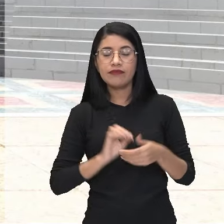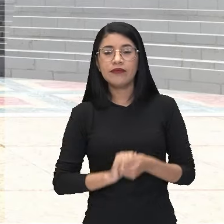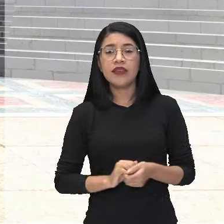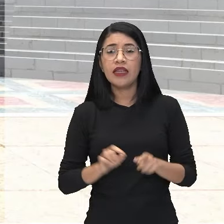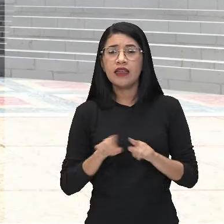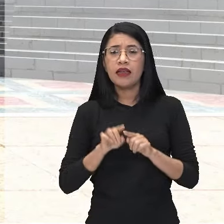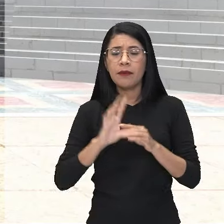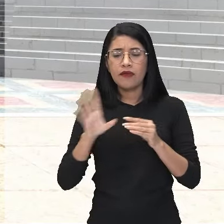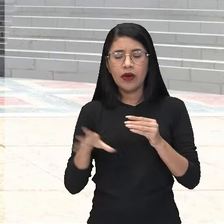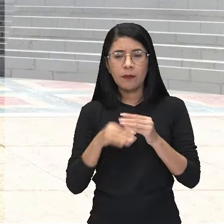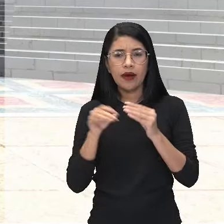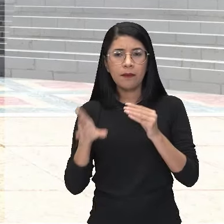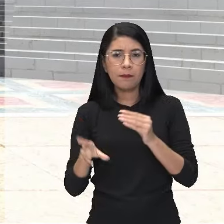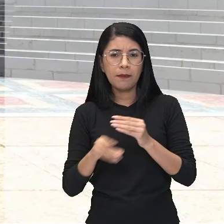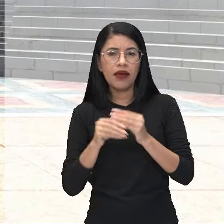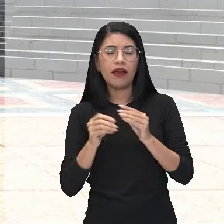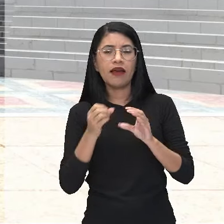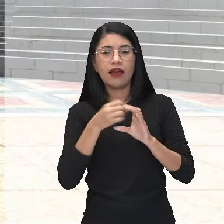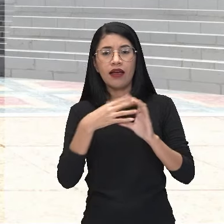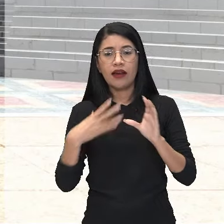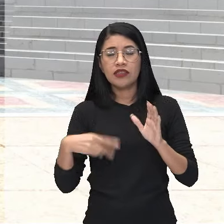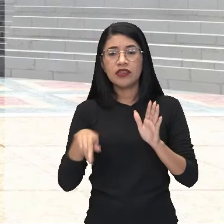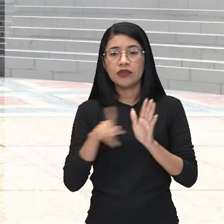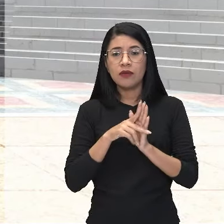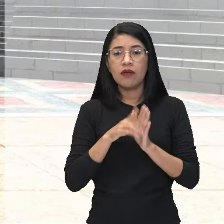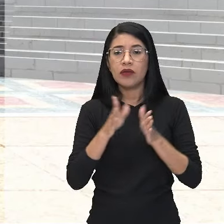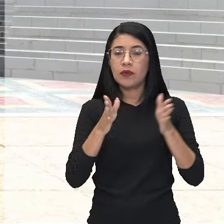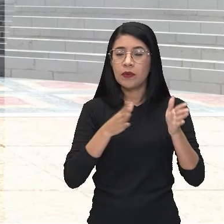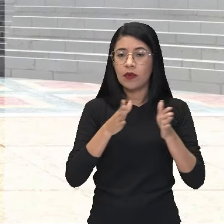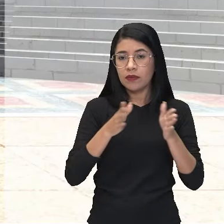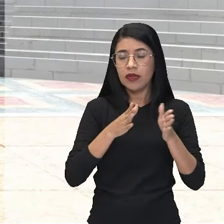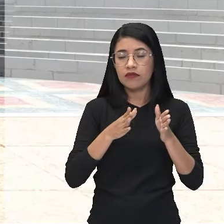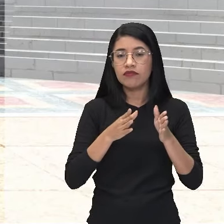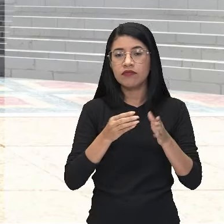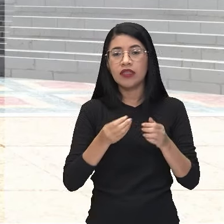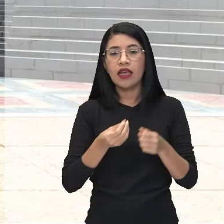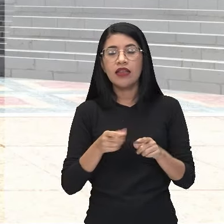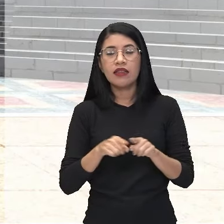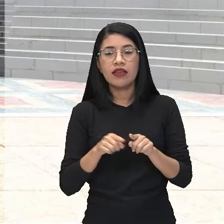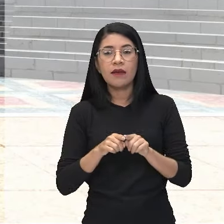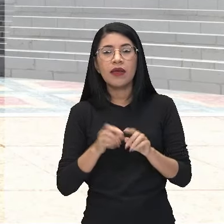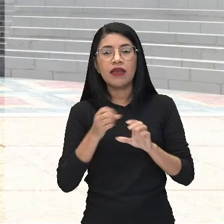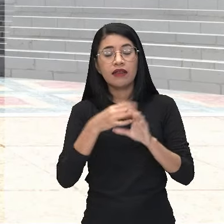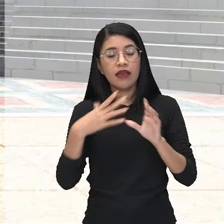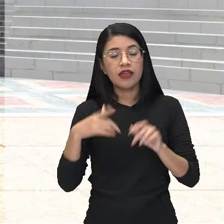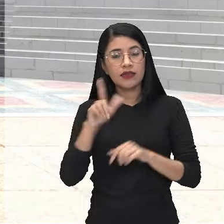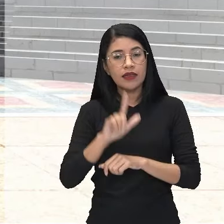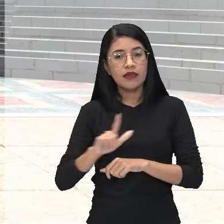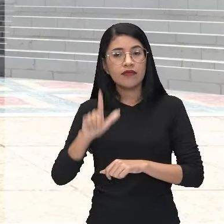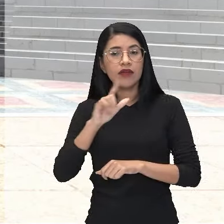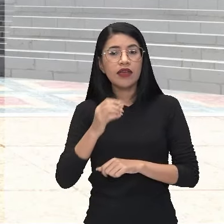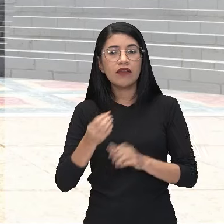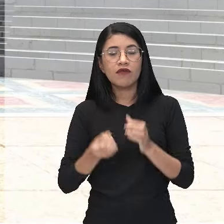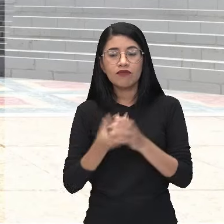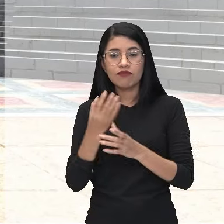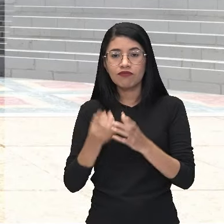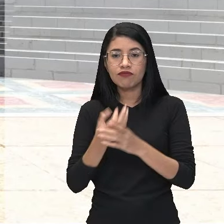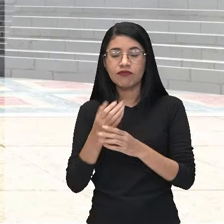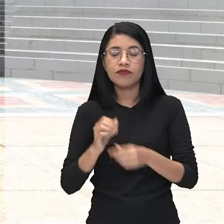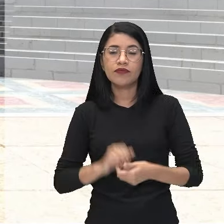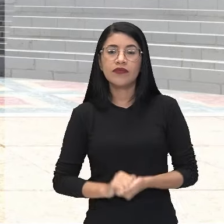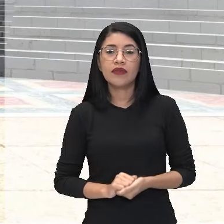e foi incorporando as marcas do seu tempo e as características dos momentos literários em que foi produzido.